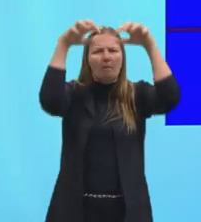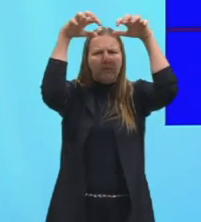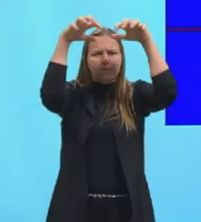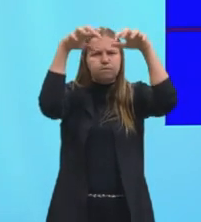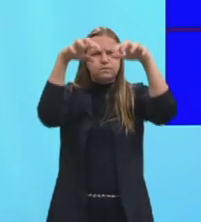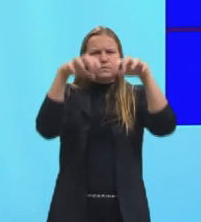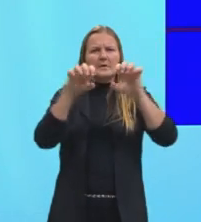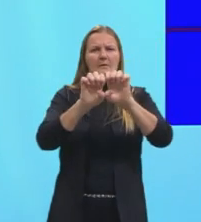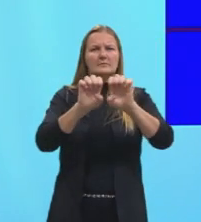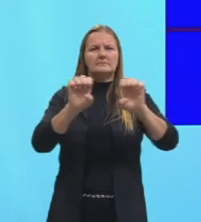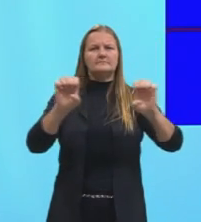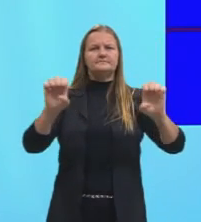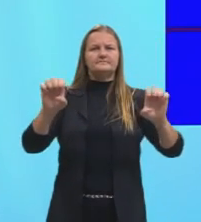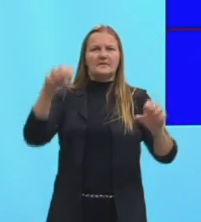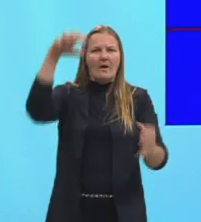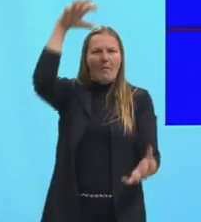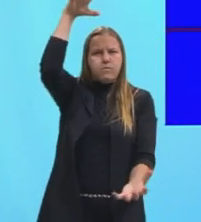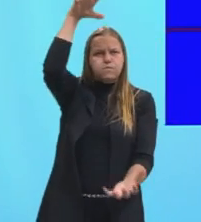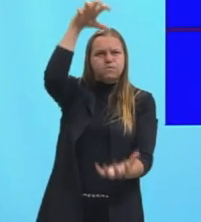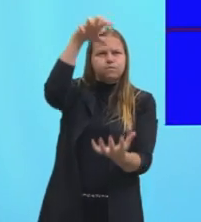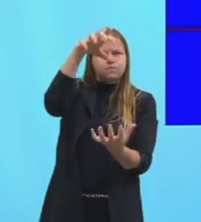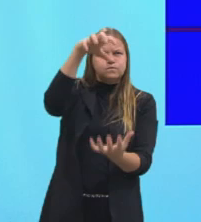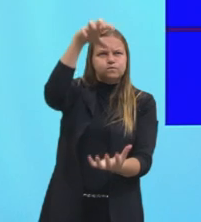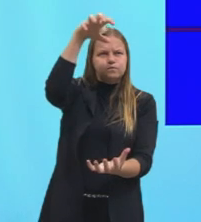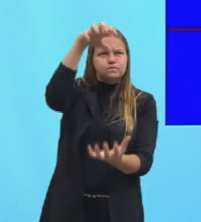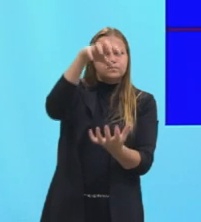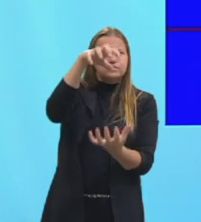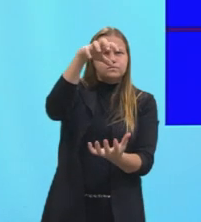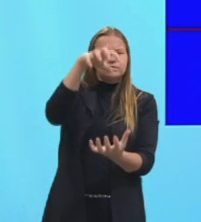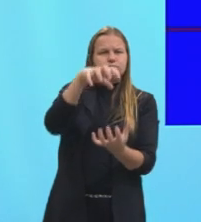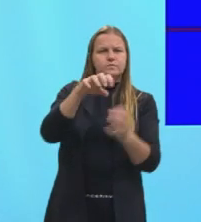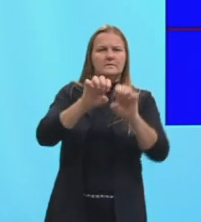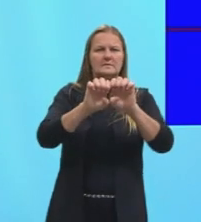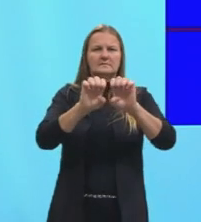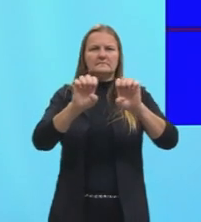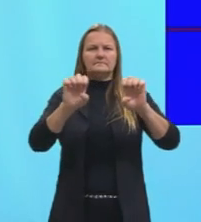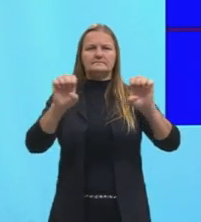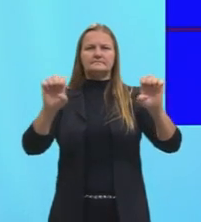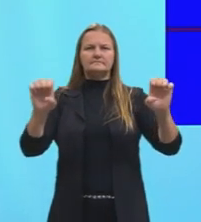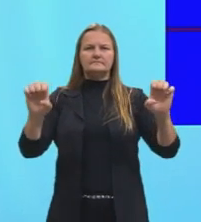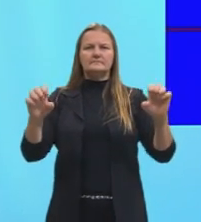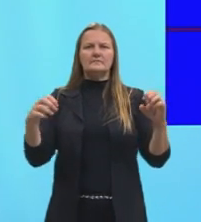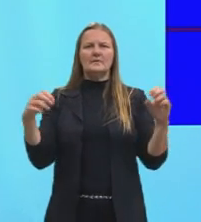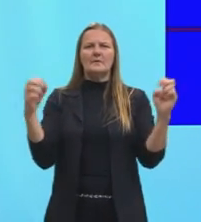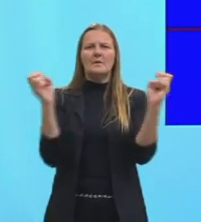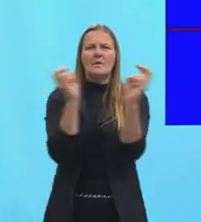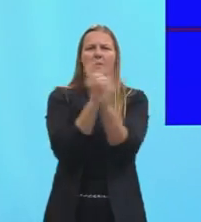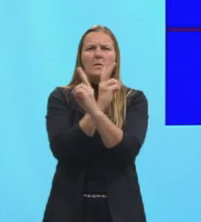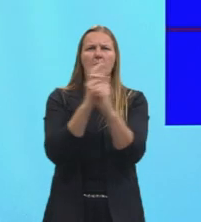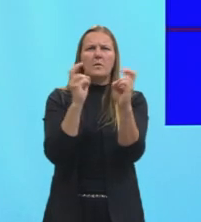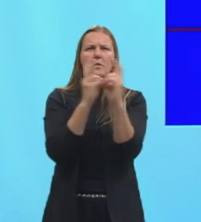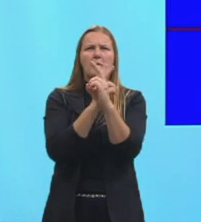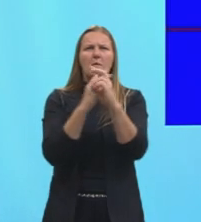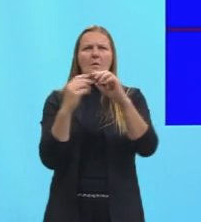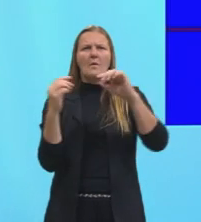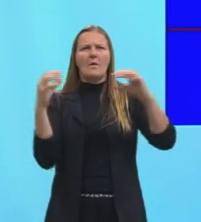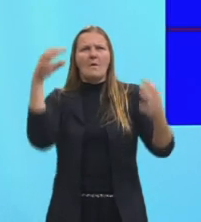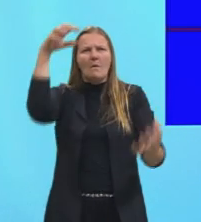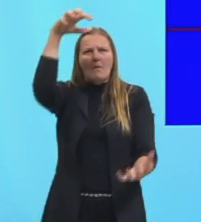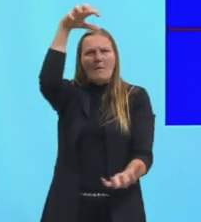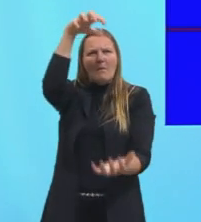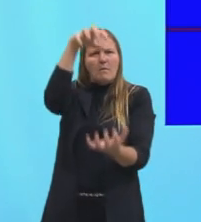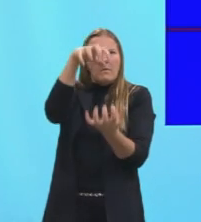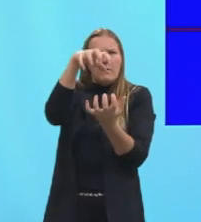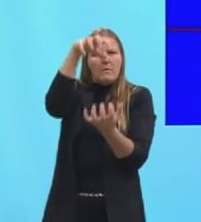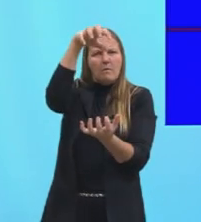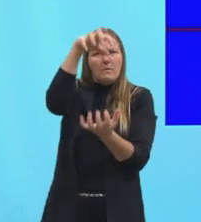gurizada? Só que não, ela é estanque, tá, a célula de Hadley. Junto tem uma célula também